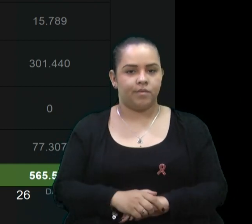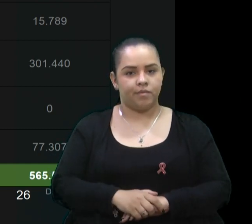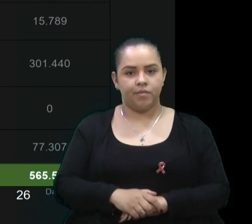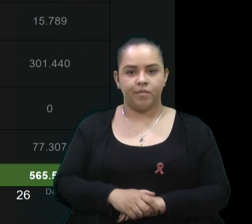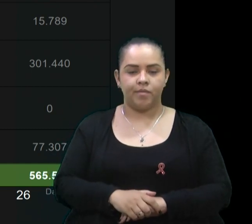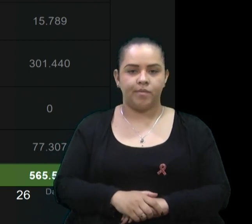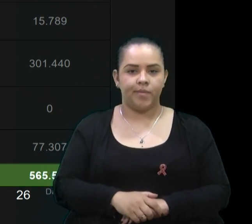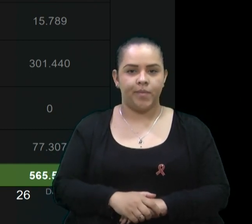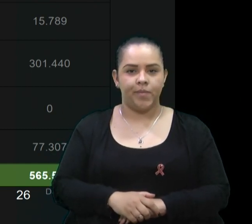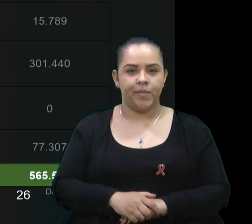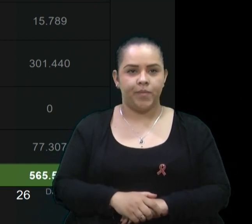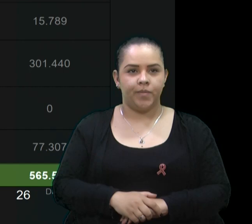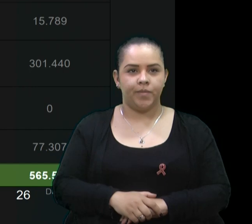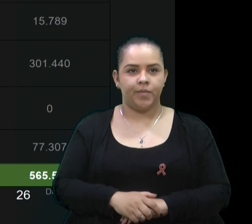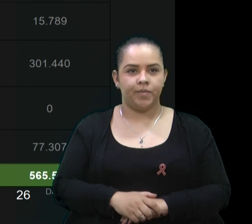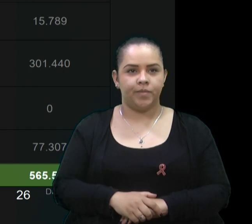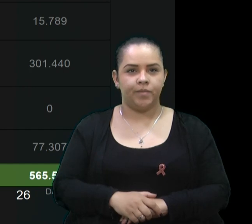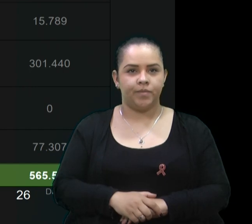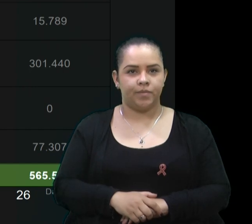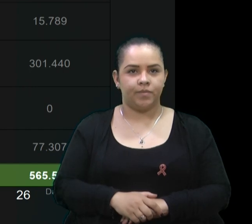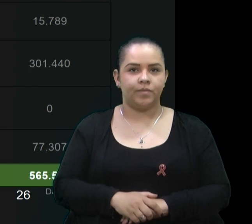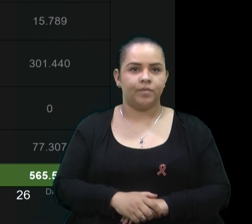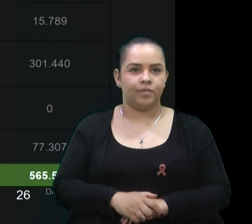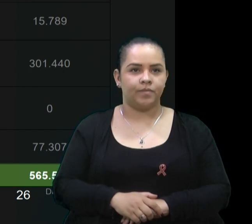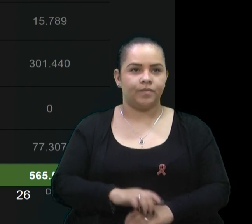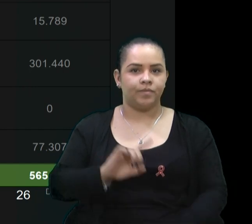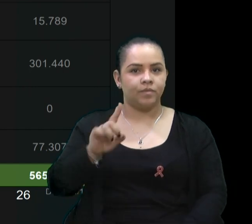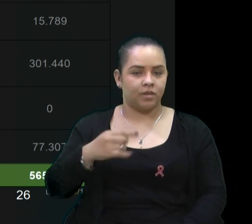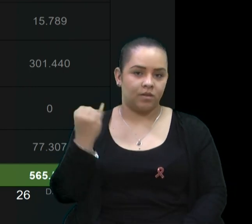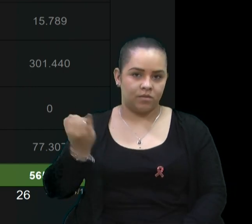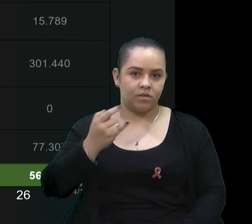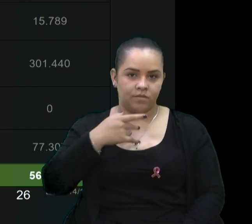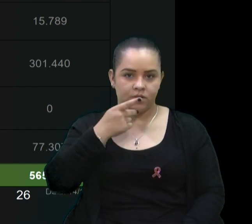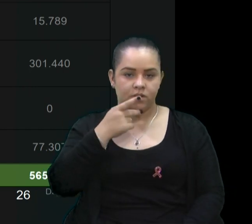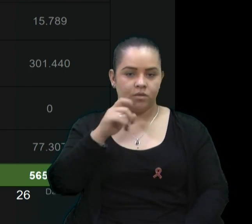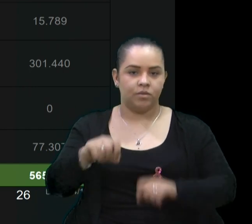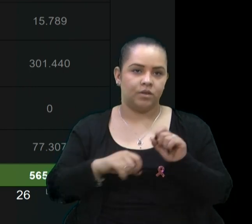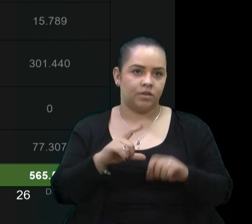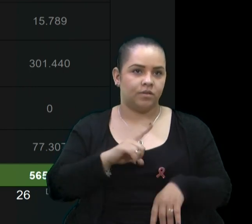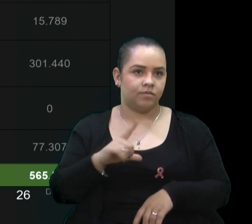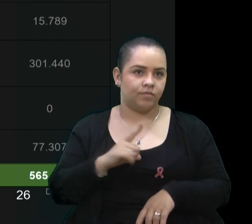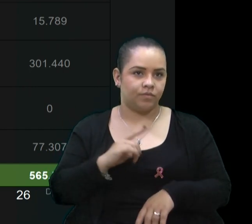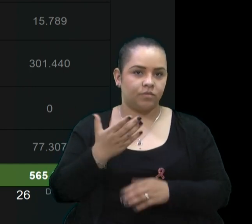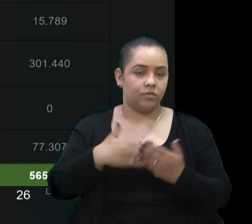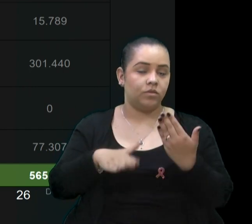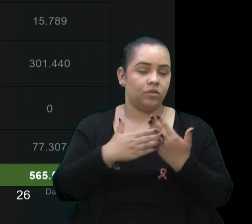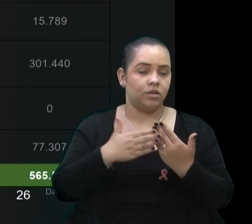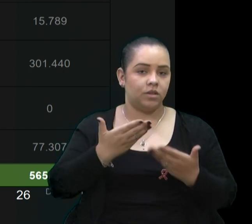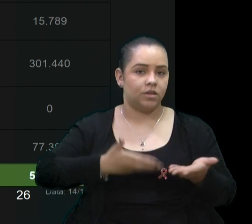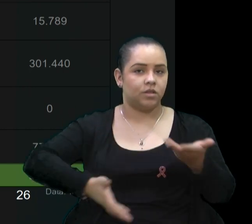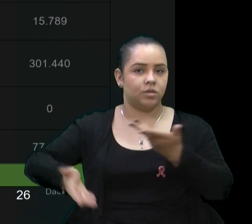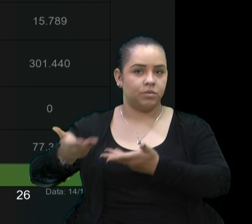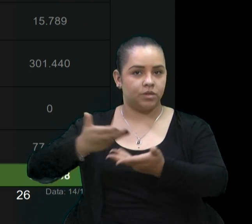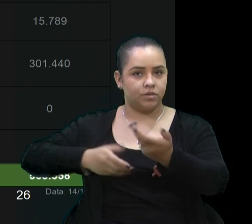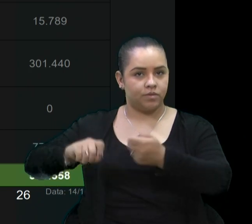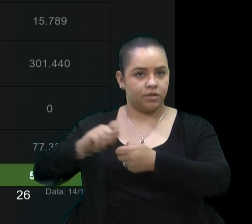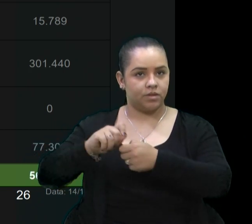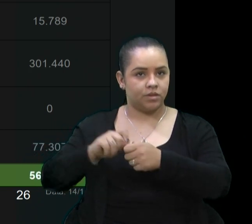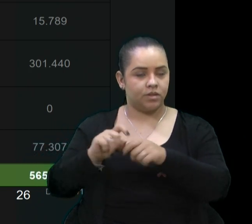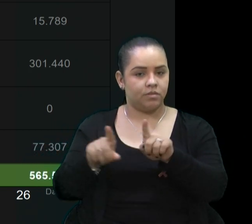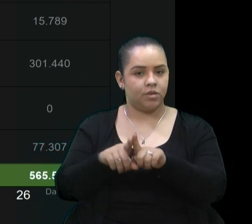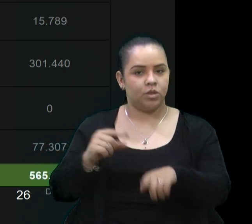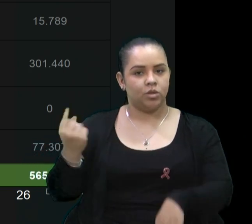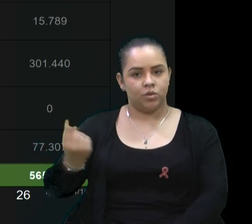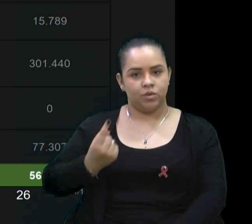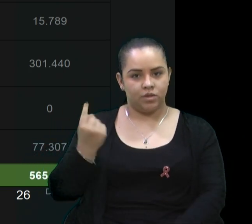Então, aqui, vale salientar ali os procedimentos consolidados, então, que são todos os atendimentos feitos e os atendimentos individuais